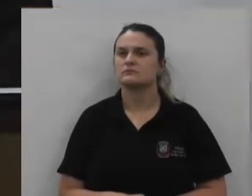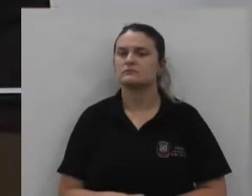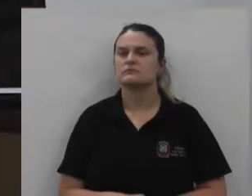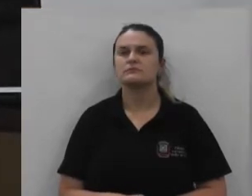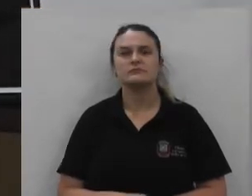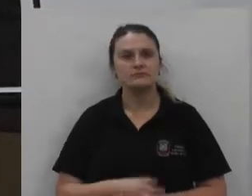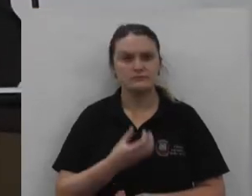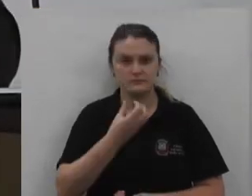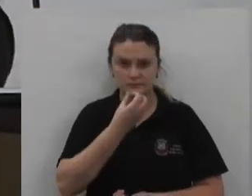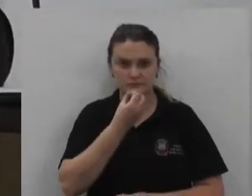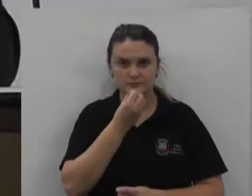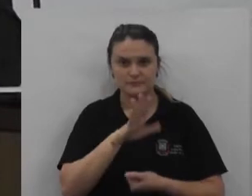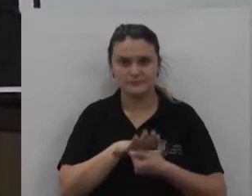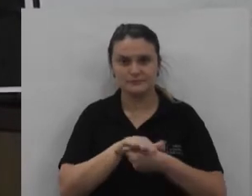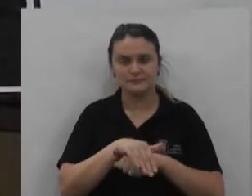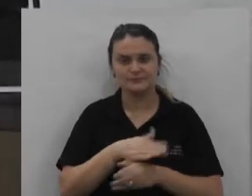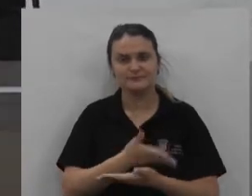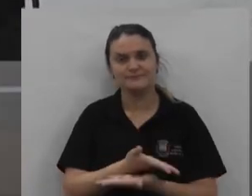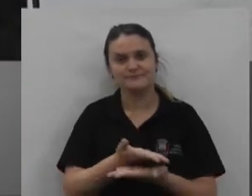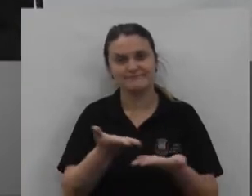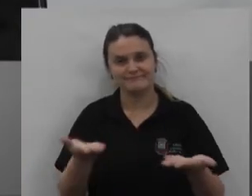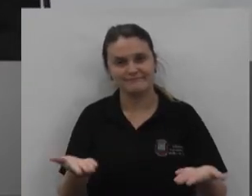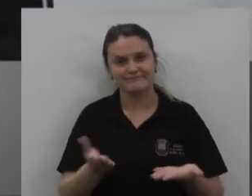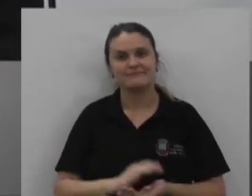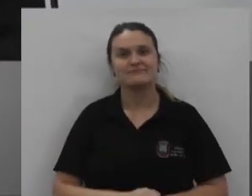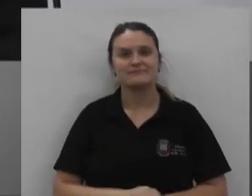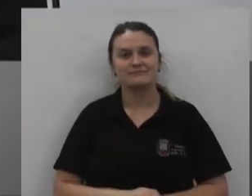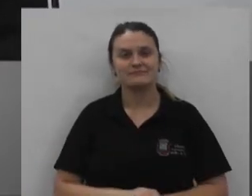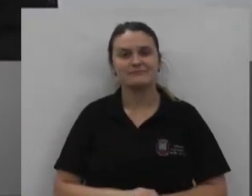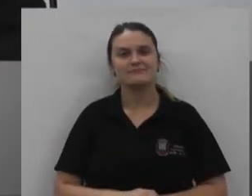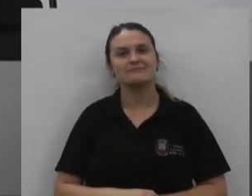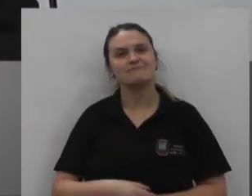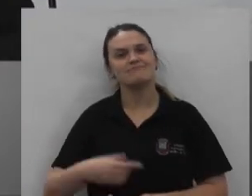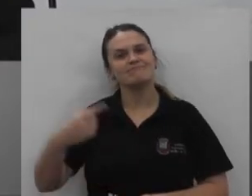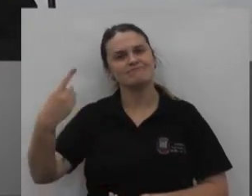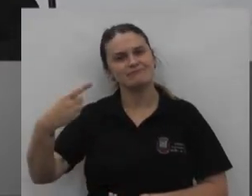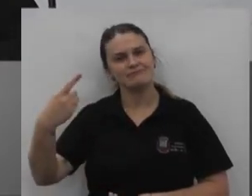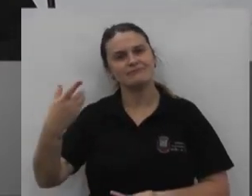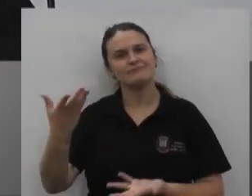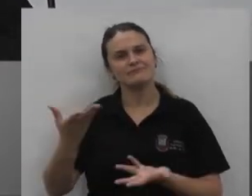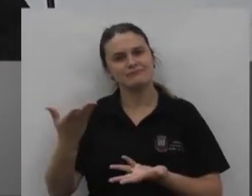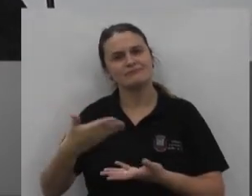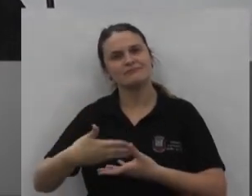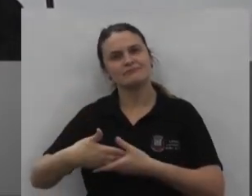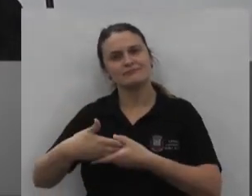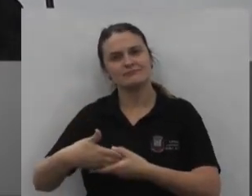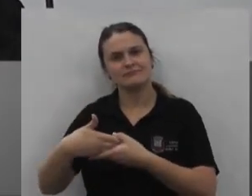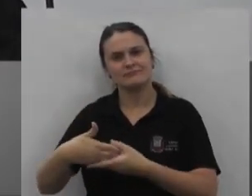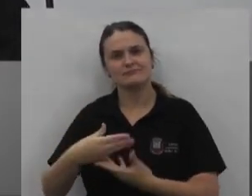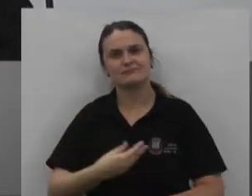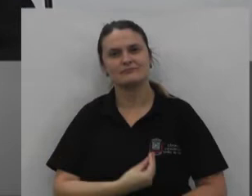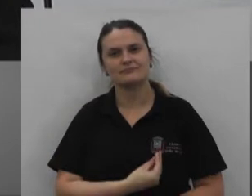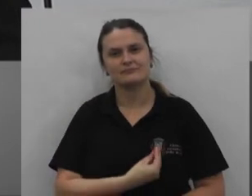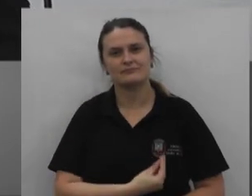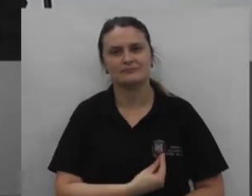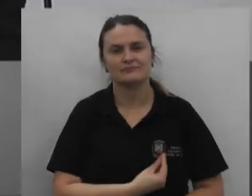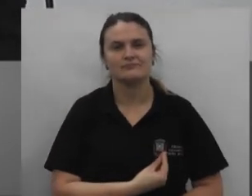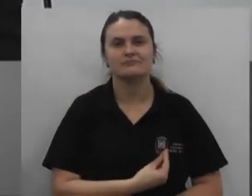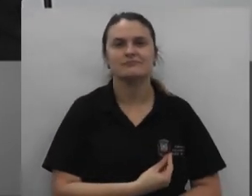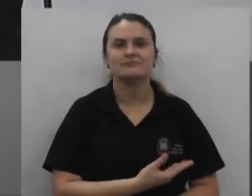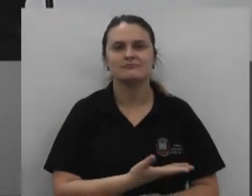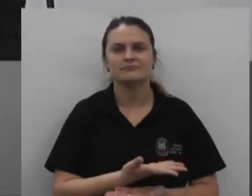uma boa noite a todas e a todos primeiramente quero parabenizar a presença